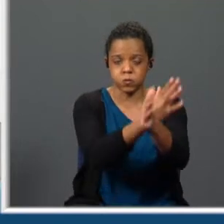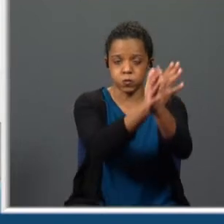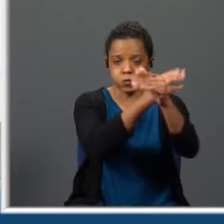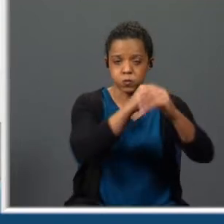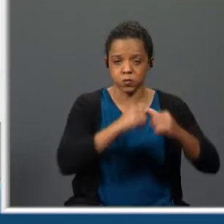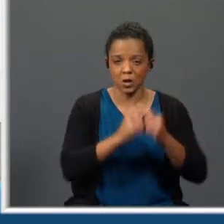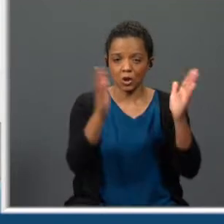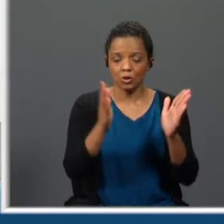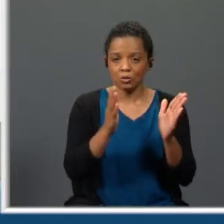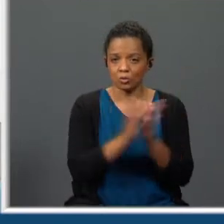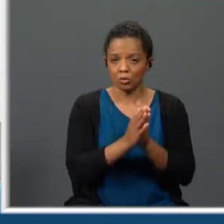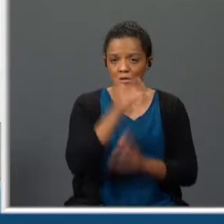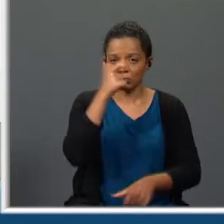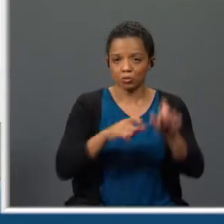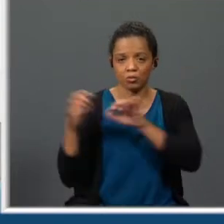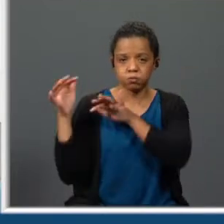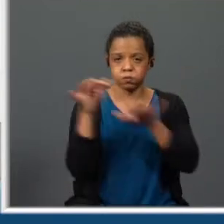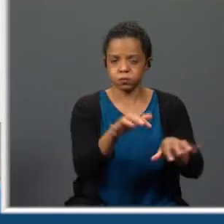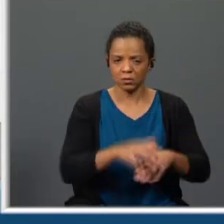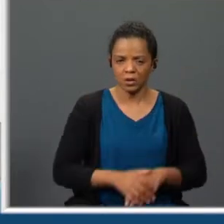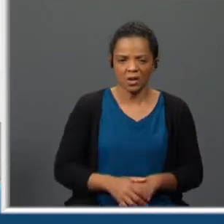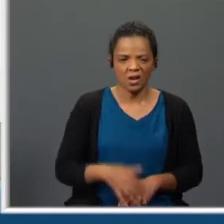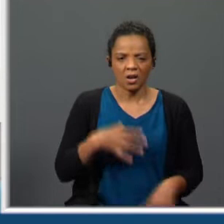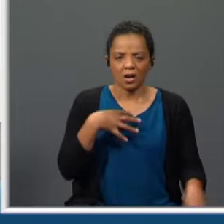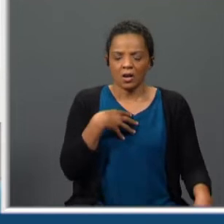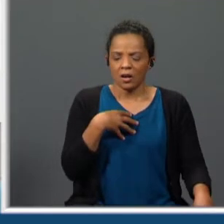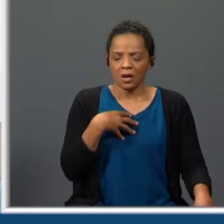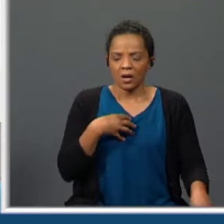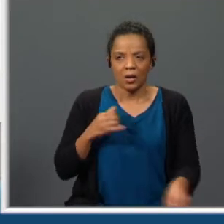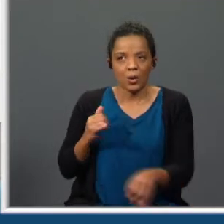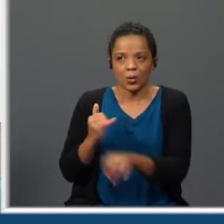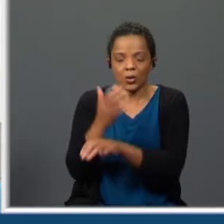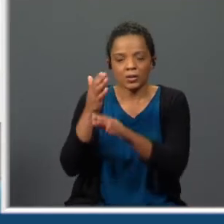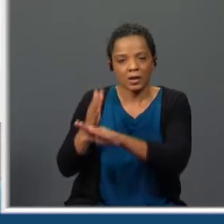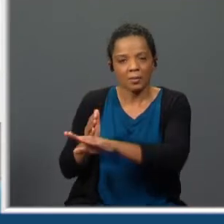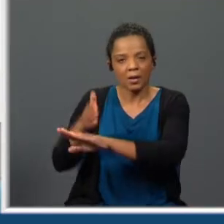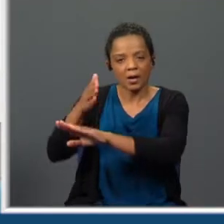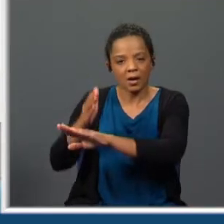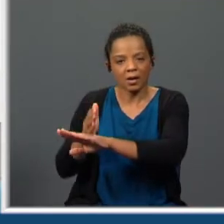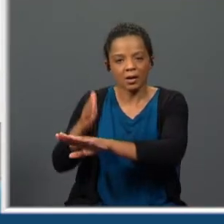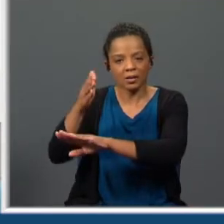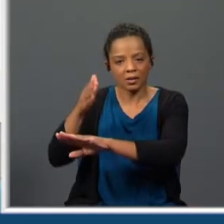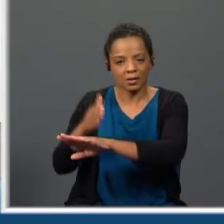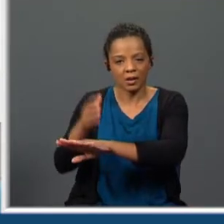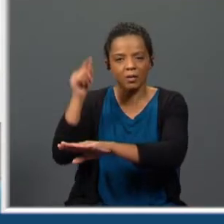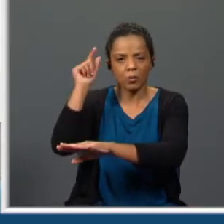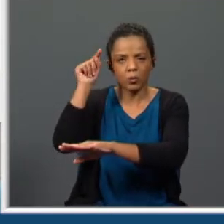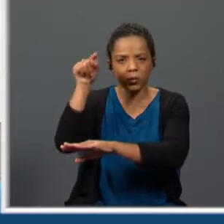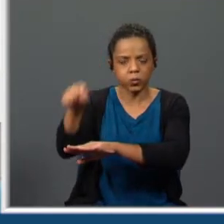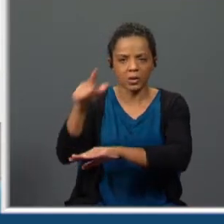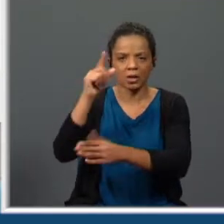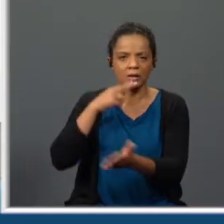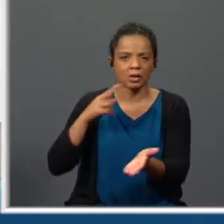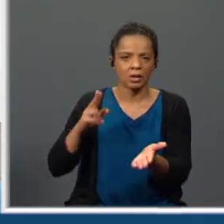todo mundo a esta outra barca cá fundo me vou que é mais real